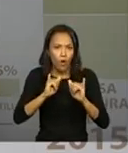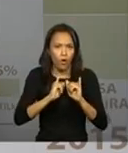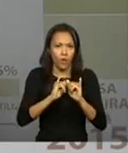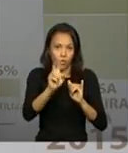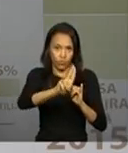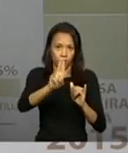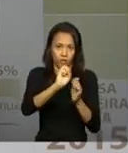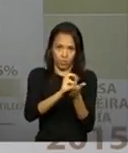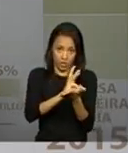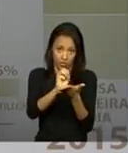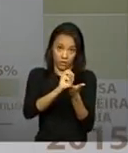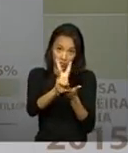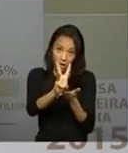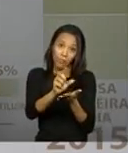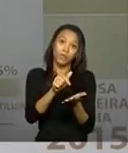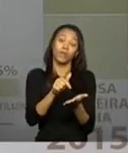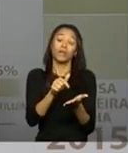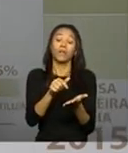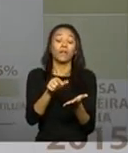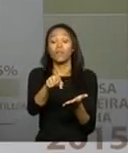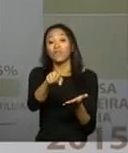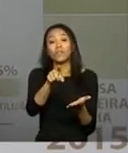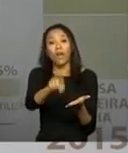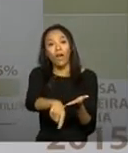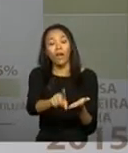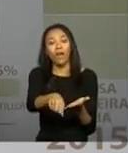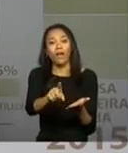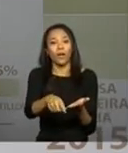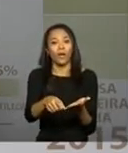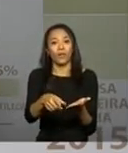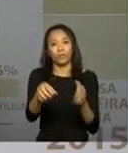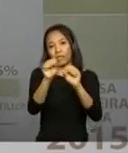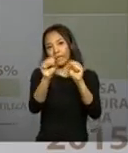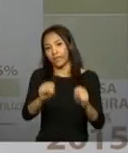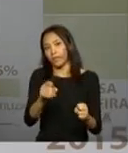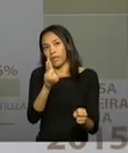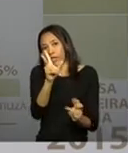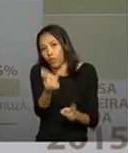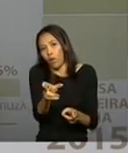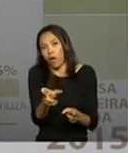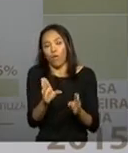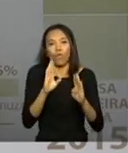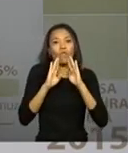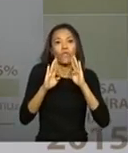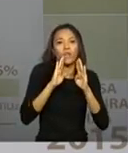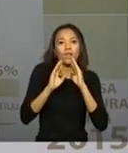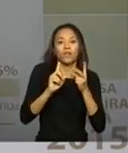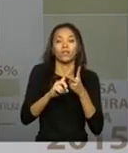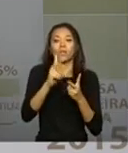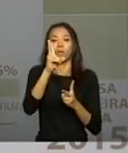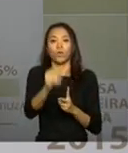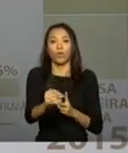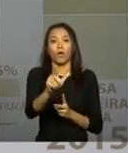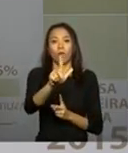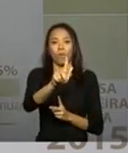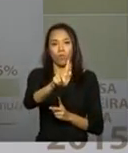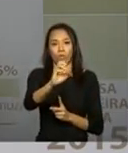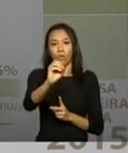e que você não é um sistema como o Face ou como o Google, que você consegue fazer